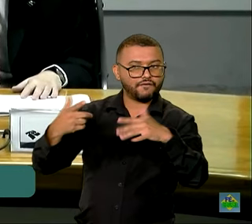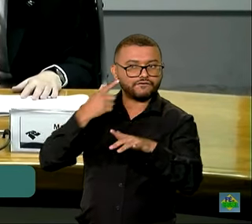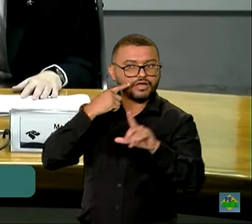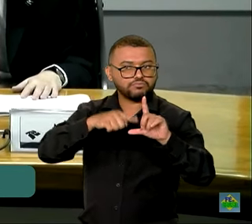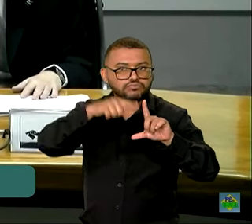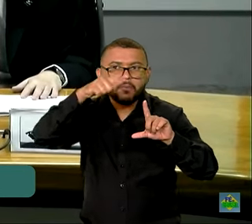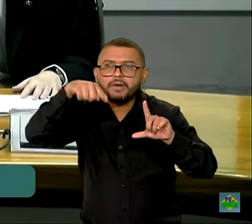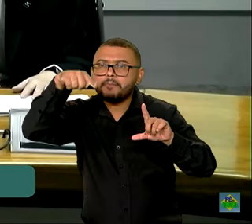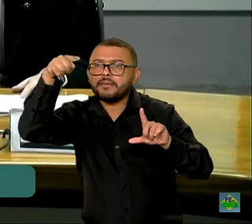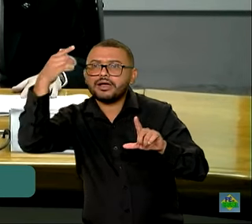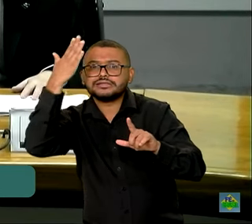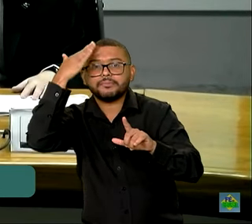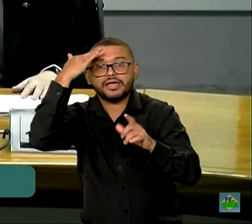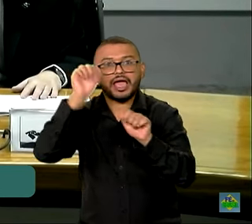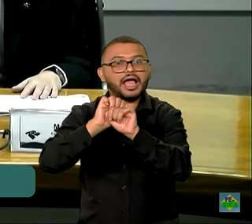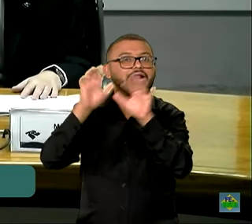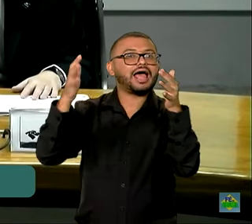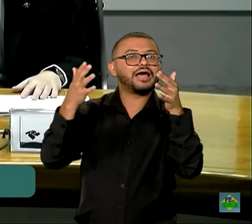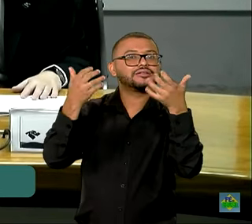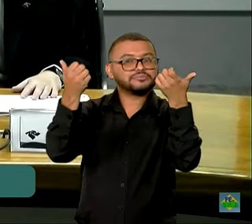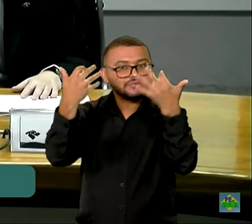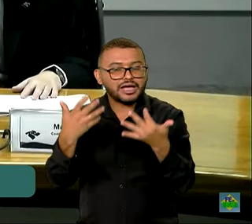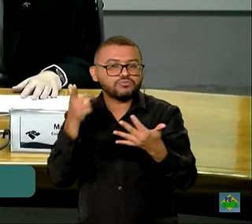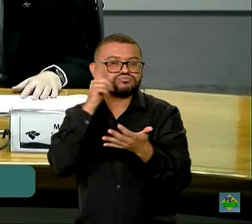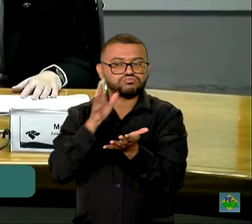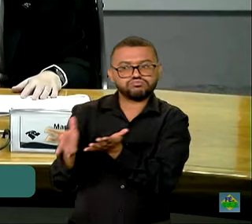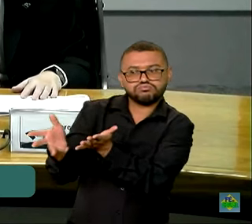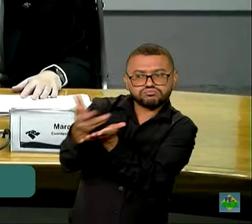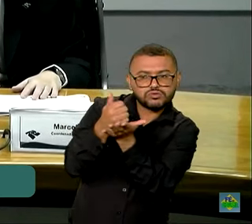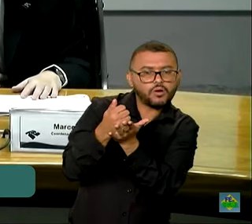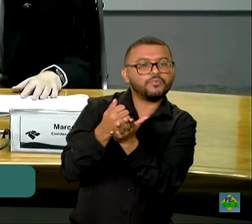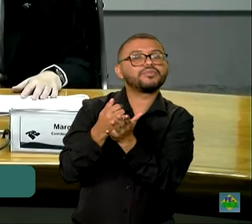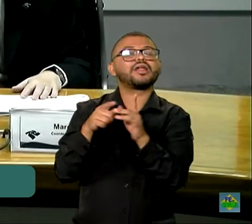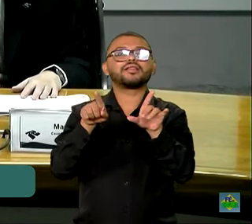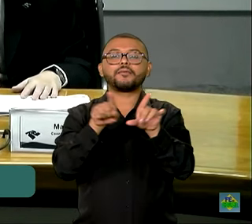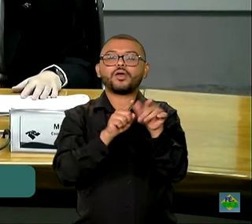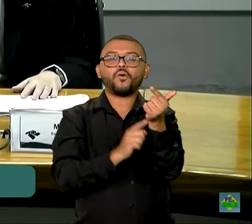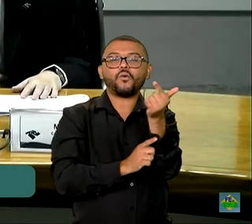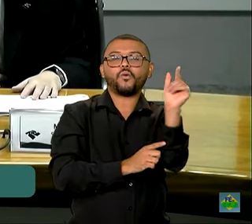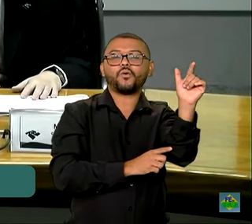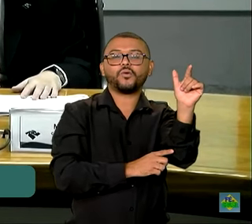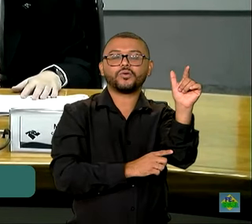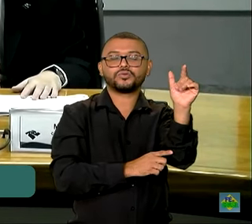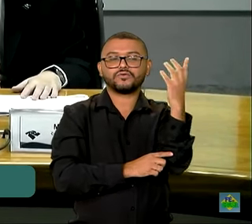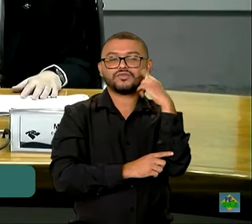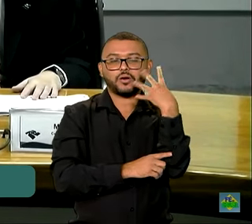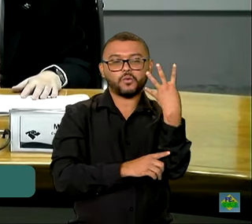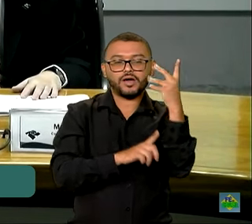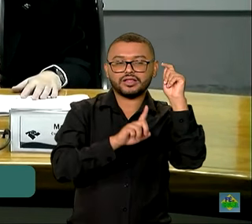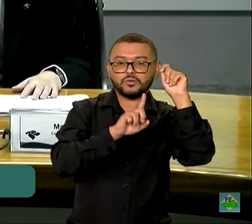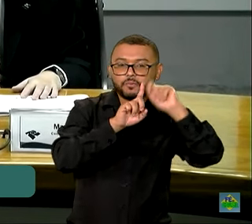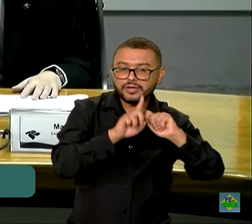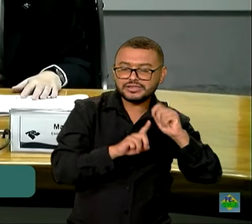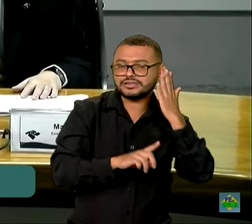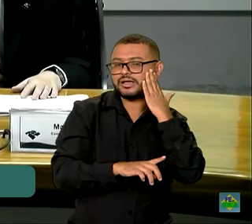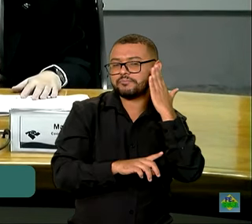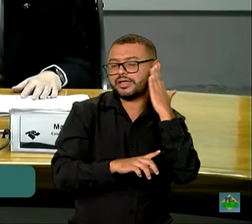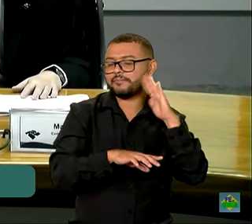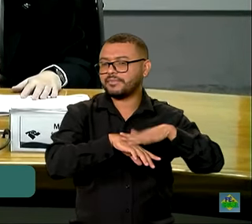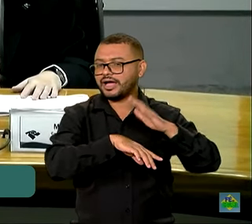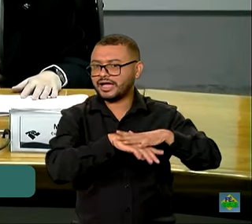ajudam a explicar o resultado da arrecadação. Nós tivemos também, nesse primeiro quadrimestre, o desempenho